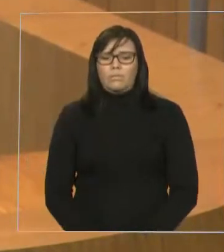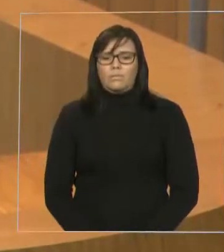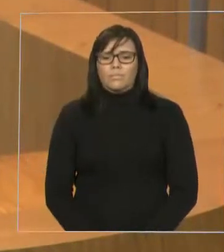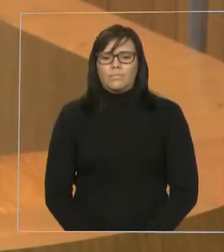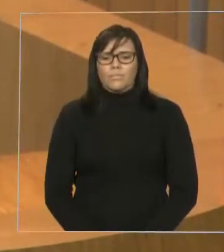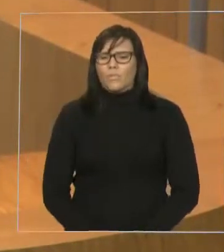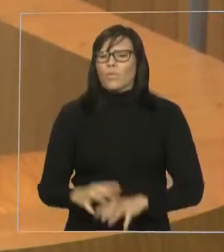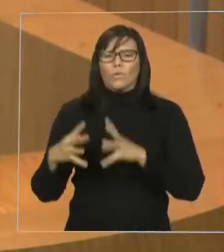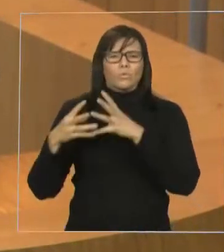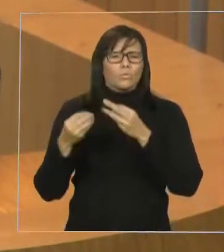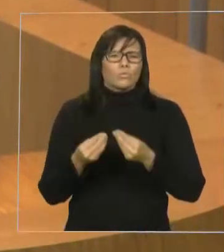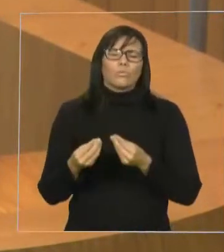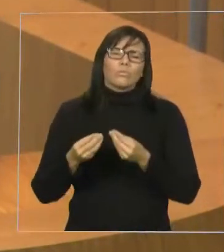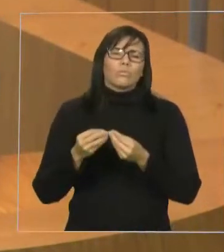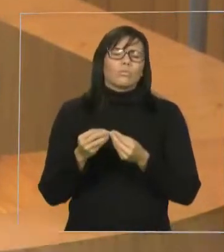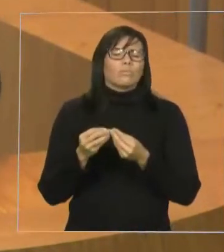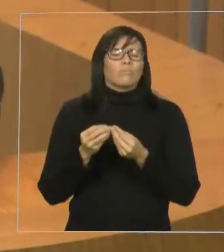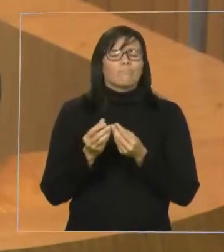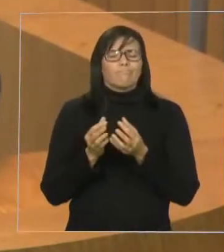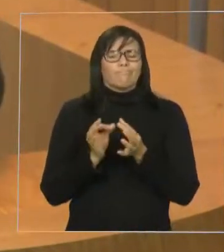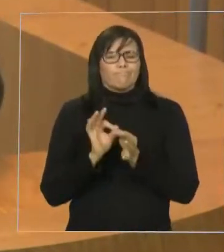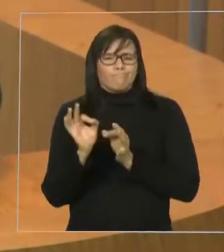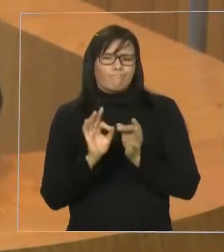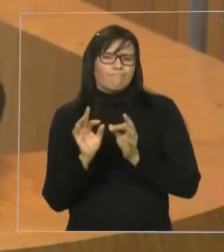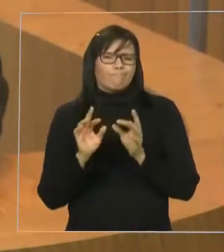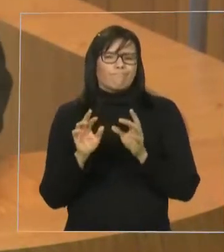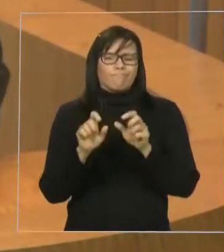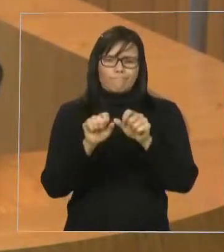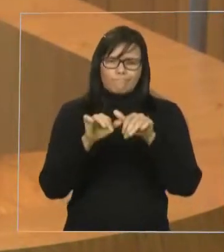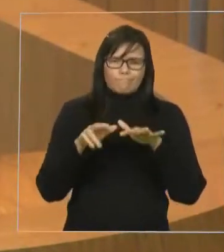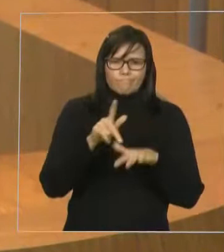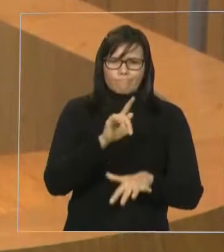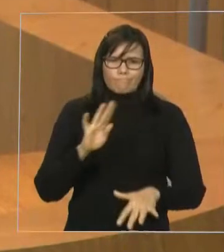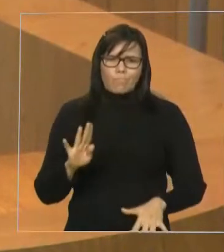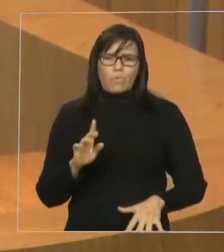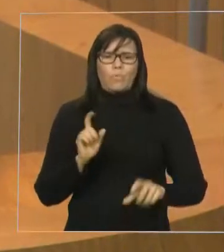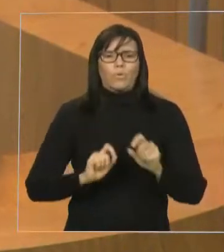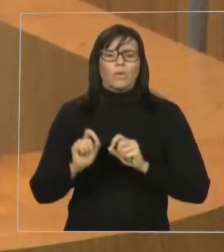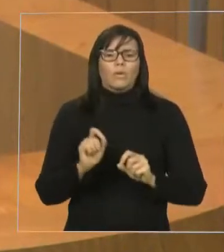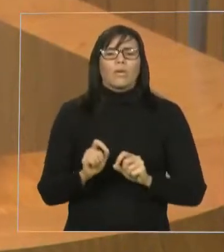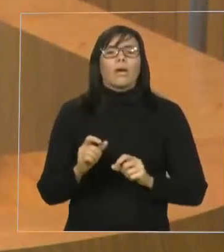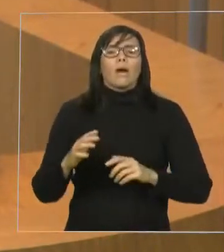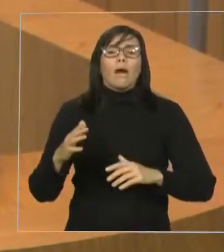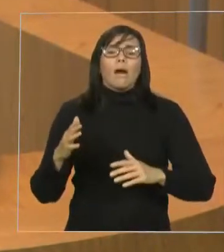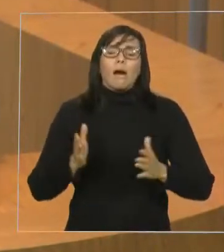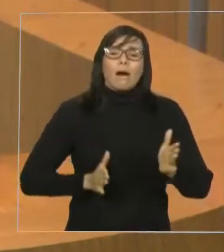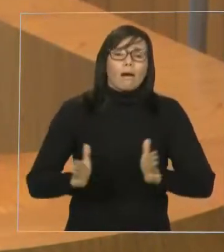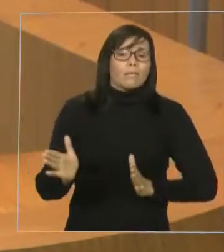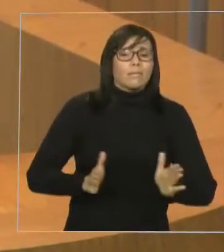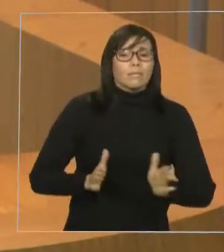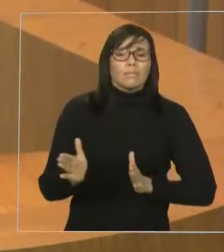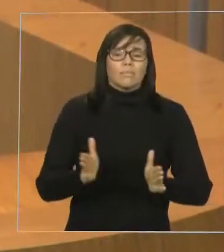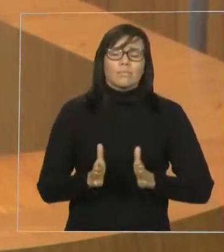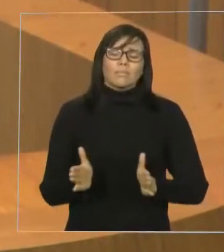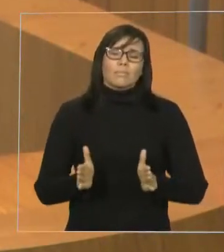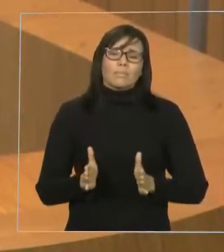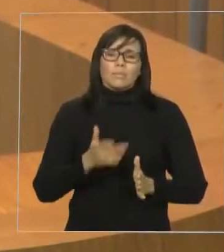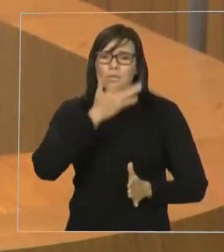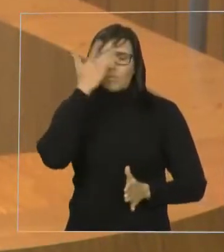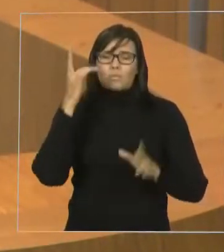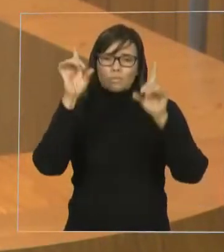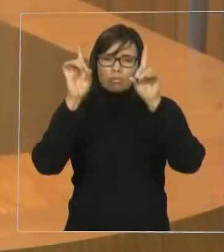direitos das pessoas com deficiência, da acessibilidade na cidade de Imperatriz, da inclusão na cidade de Imperatriz.